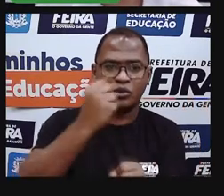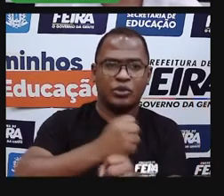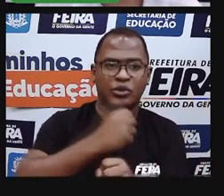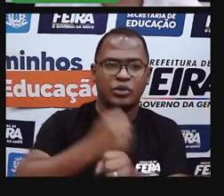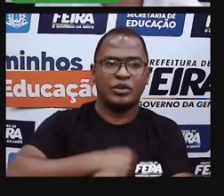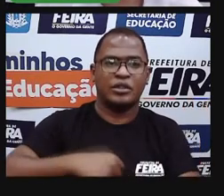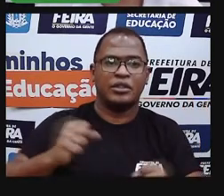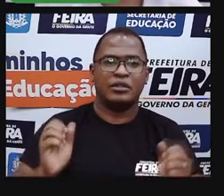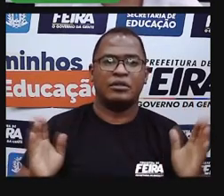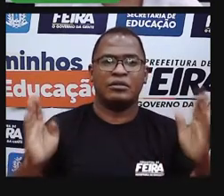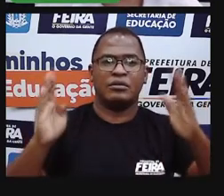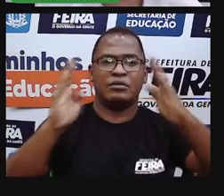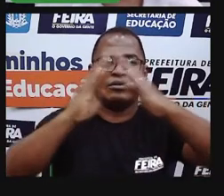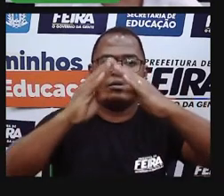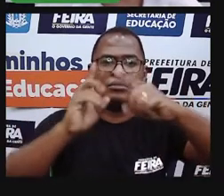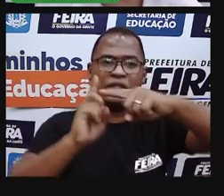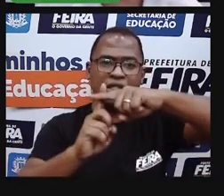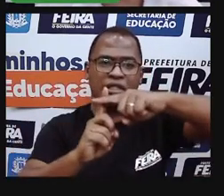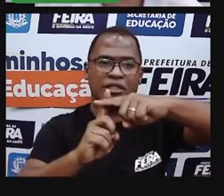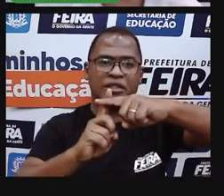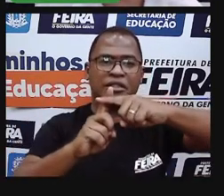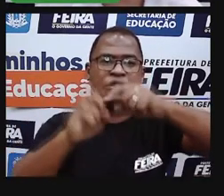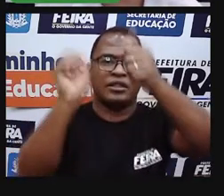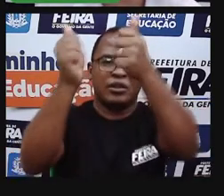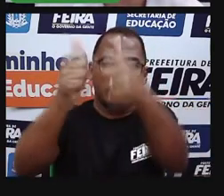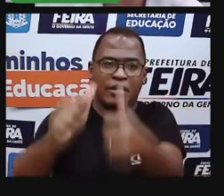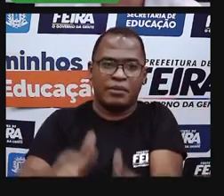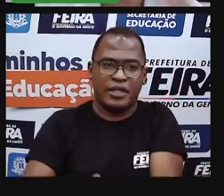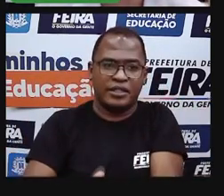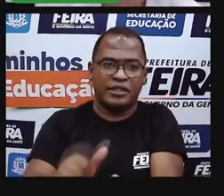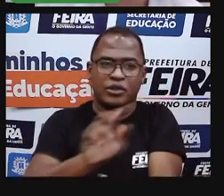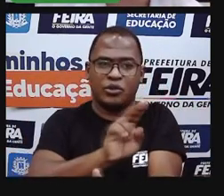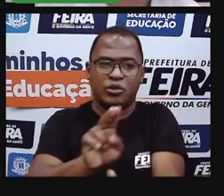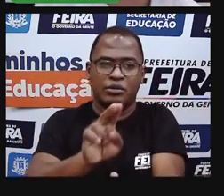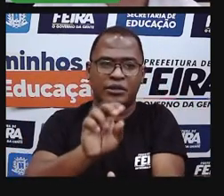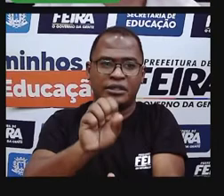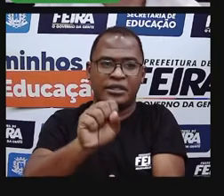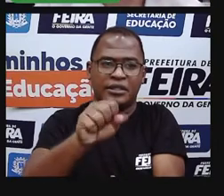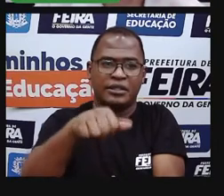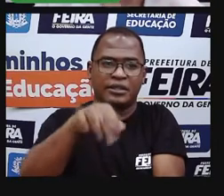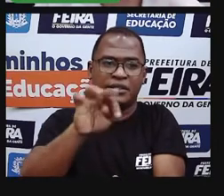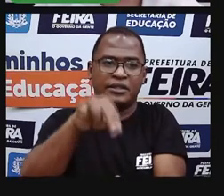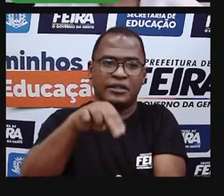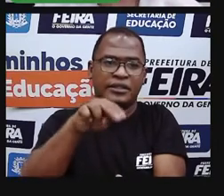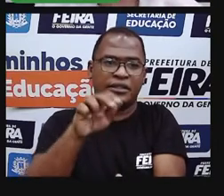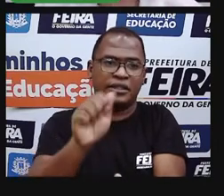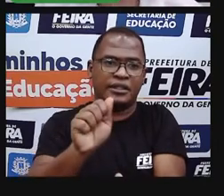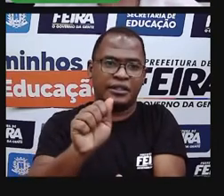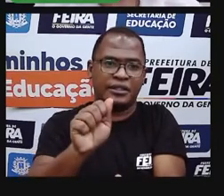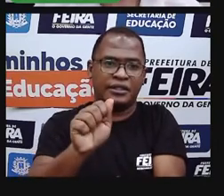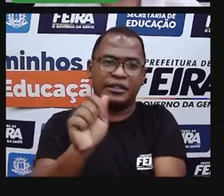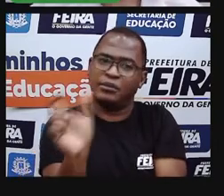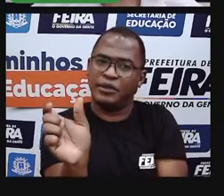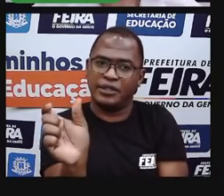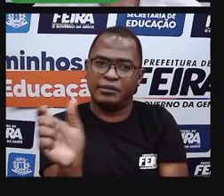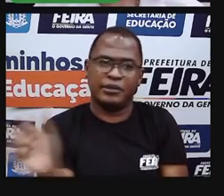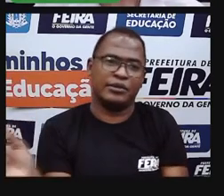d'Água, em homenagem, né, à sua samba de devoção, à Senhora de Santana, que deu também origem ao nome inicial.